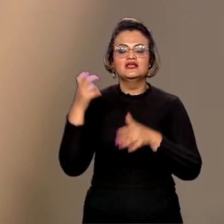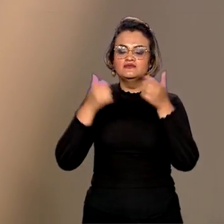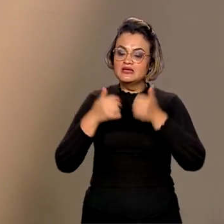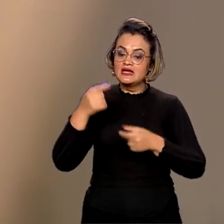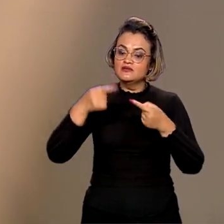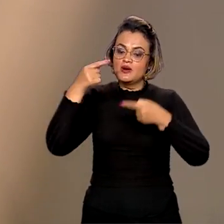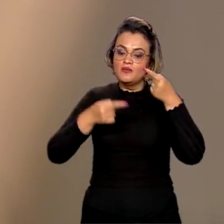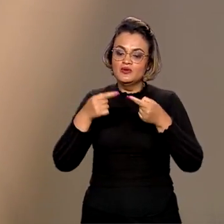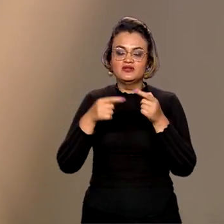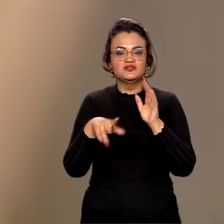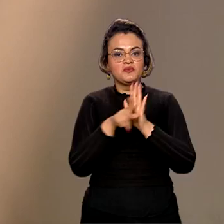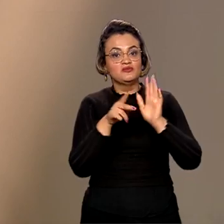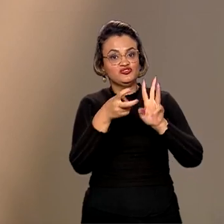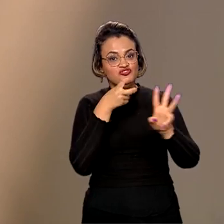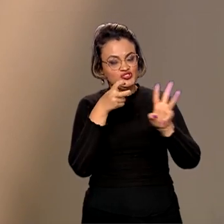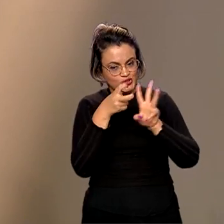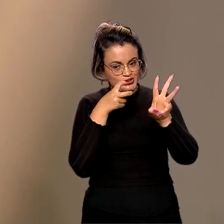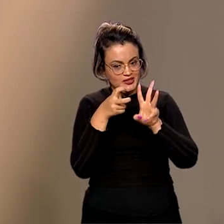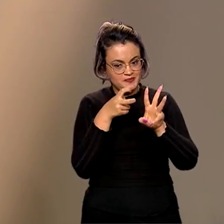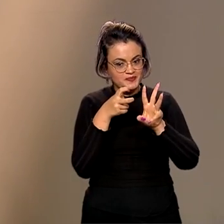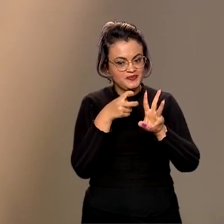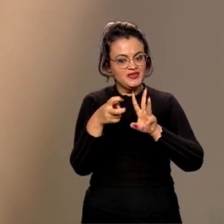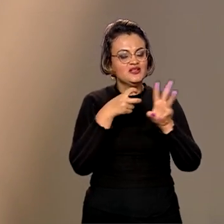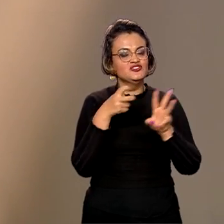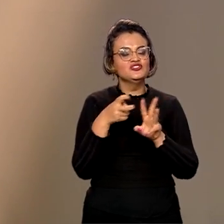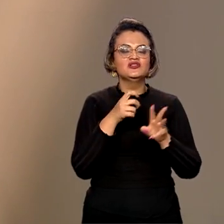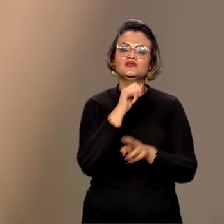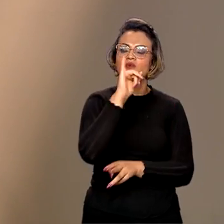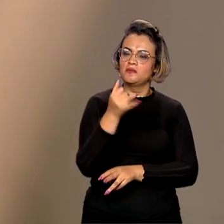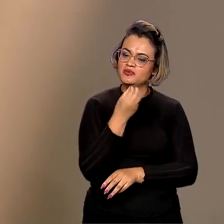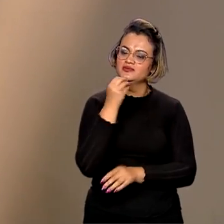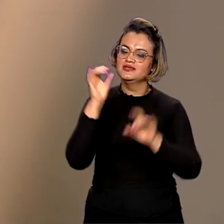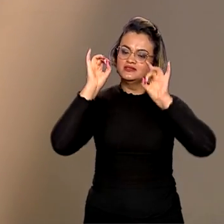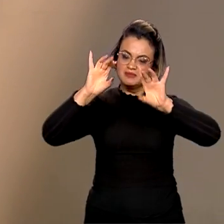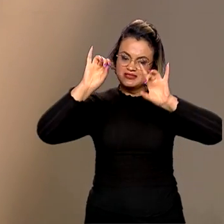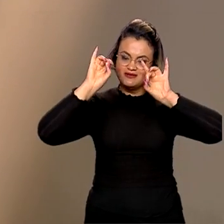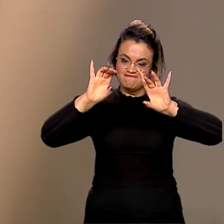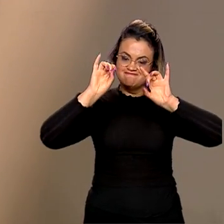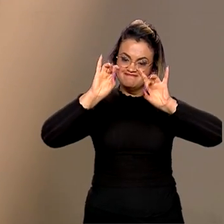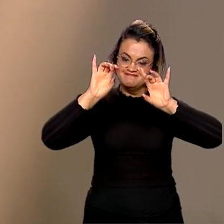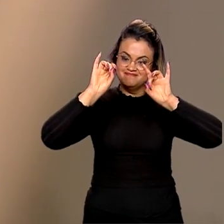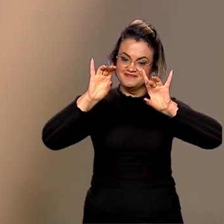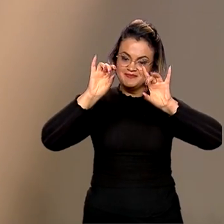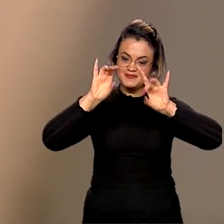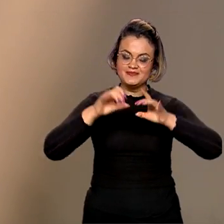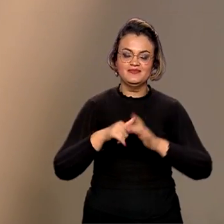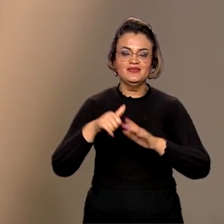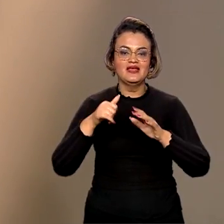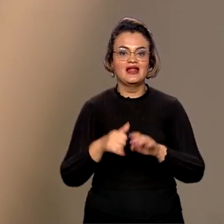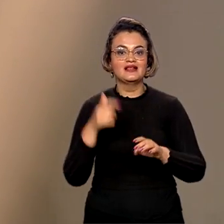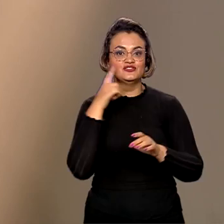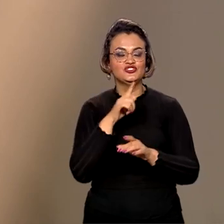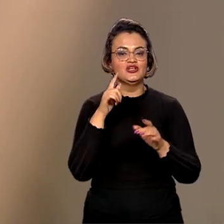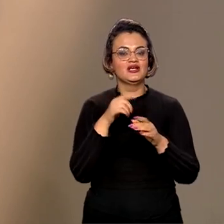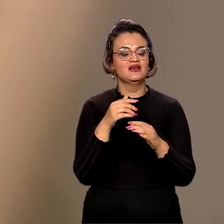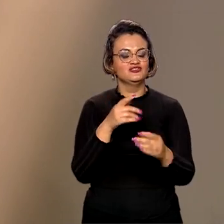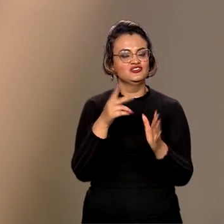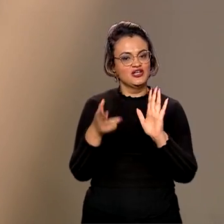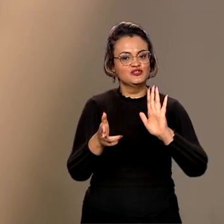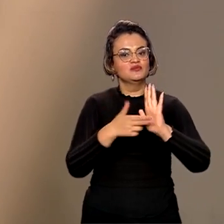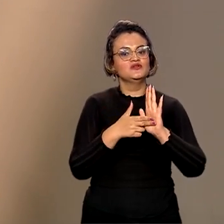política indigenista é uma grande oportunidade. No momento que a gente assume uma comunicação